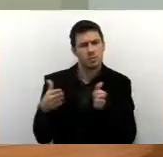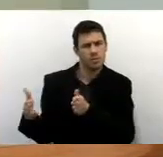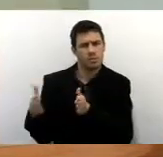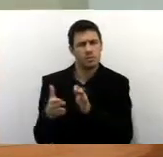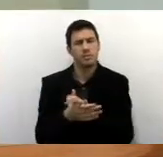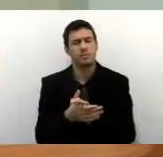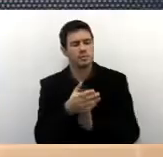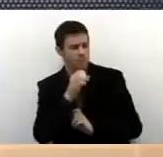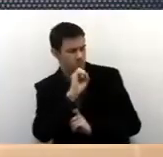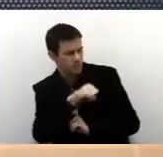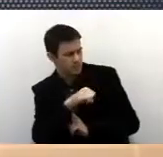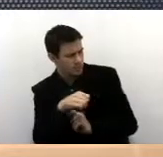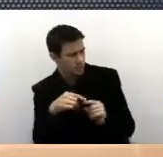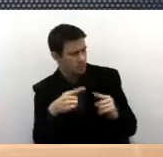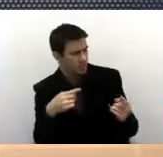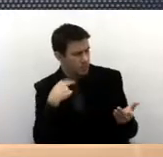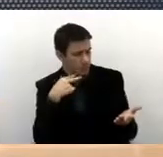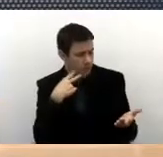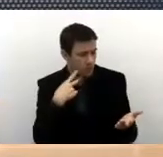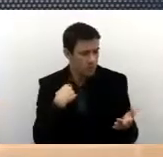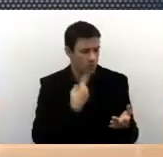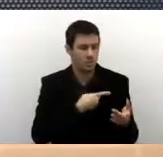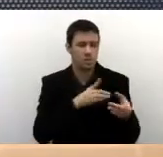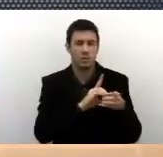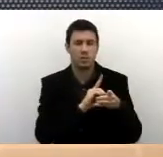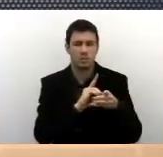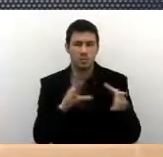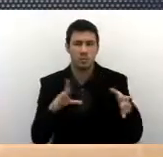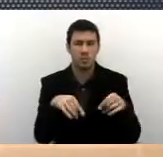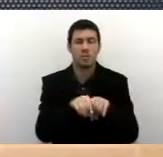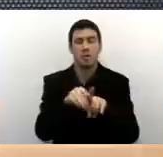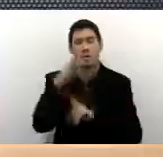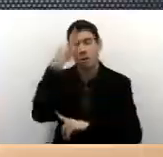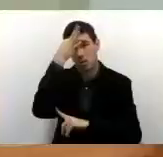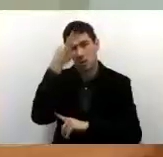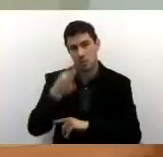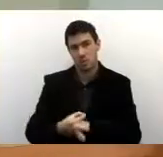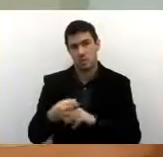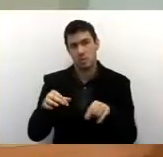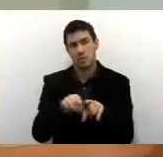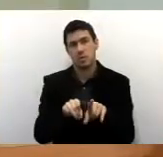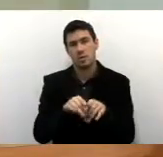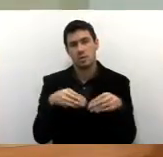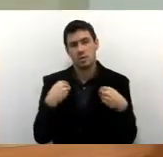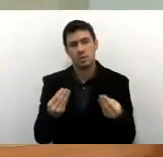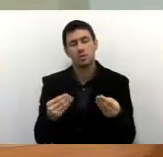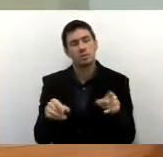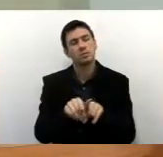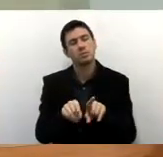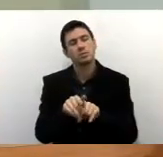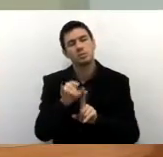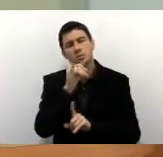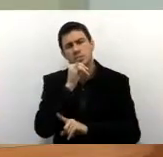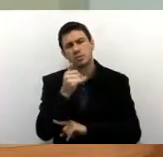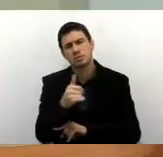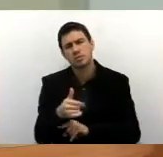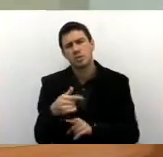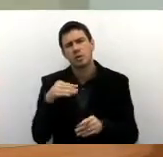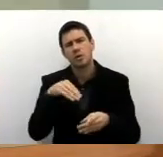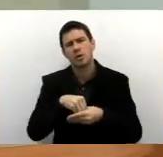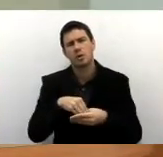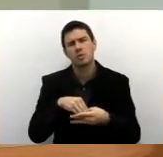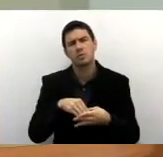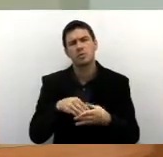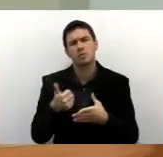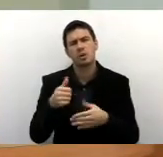Claro, vereador, aqui a gente preza pela democracia, mas também pela coelhência. Mas nós estamos até 10h34, a audiência vai até 11h. Vai até 11h.